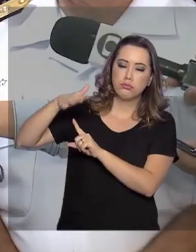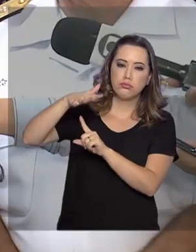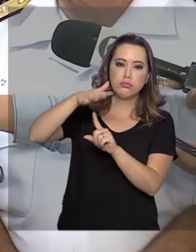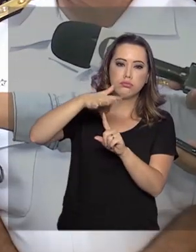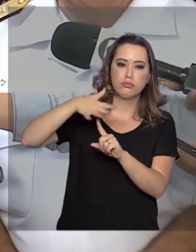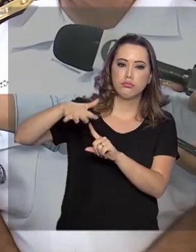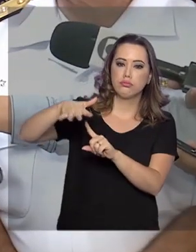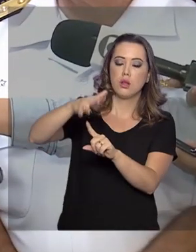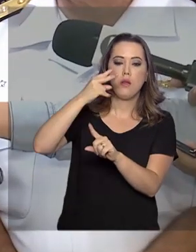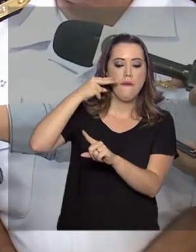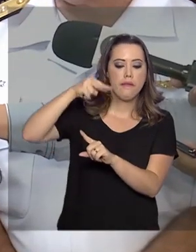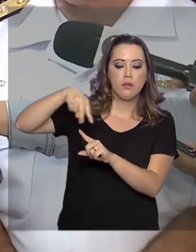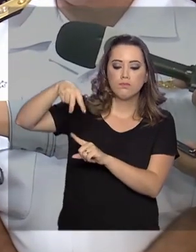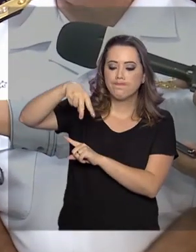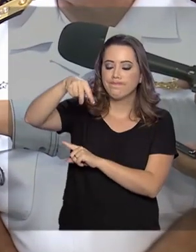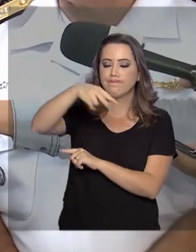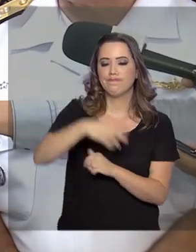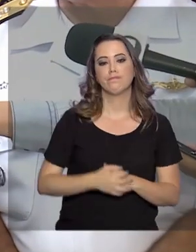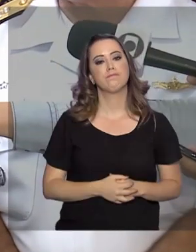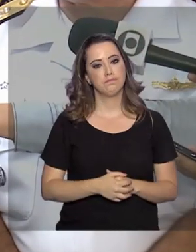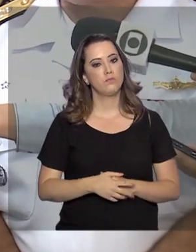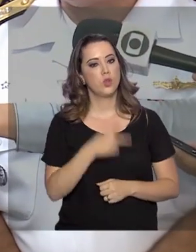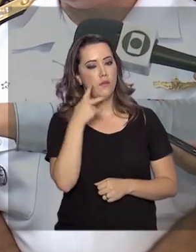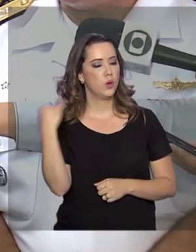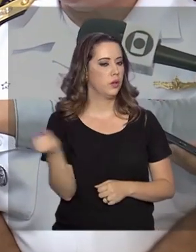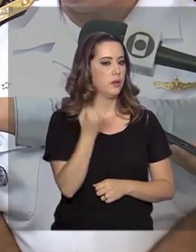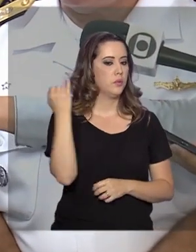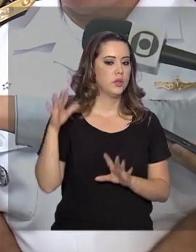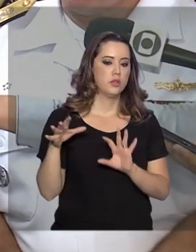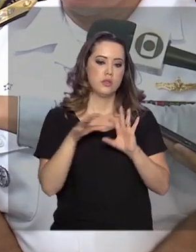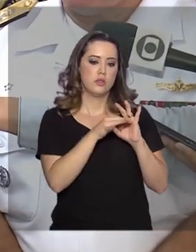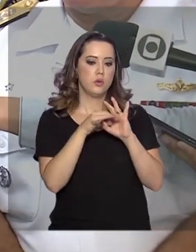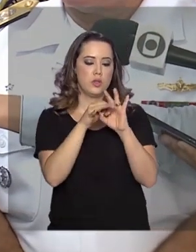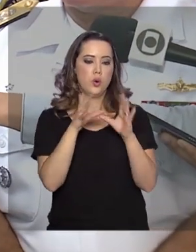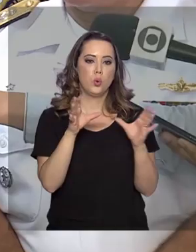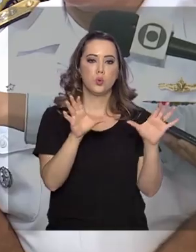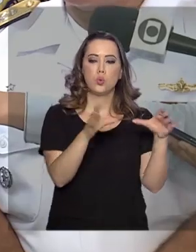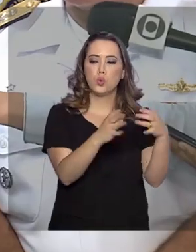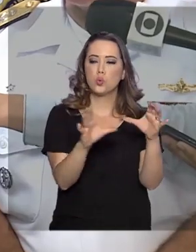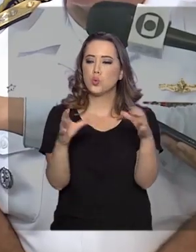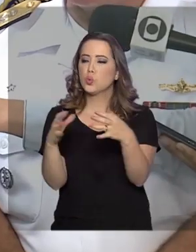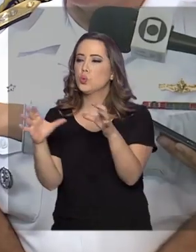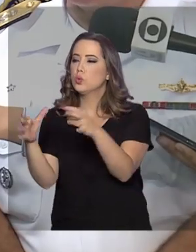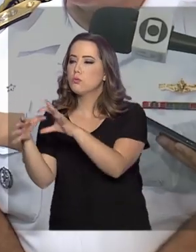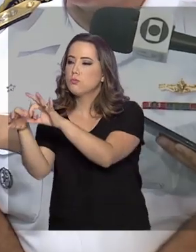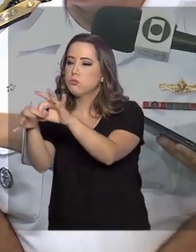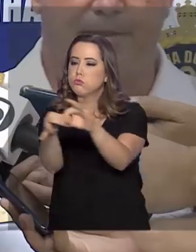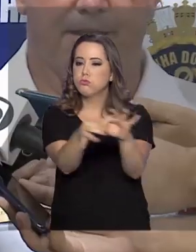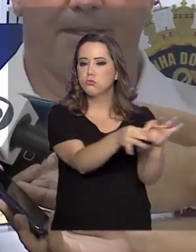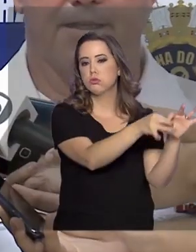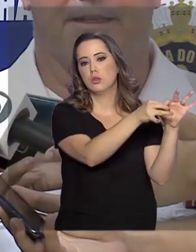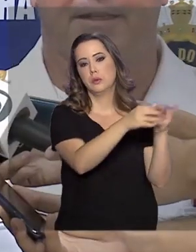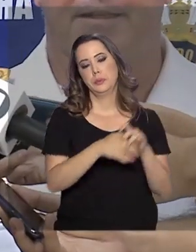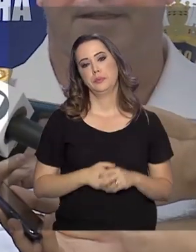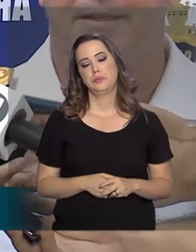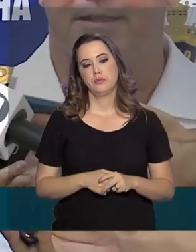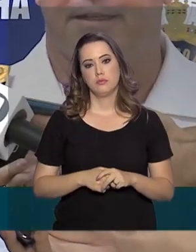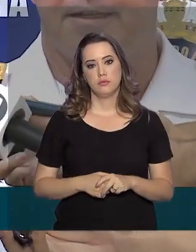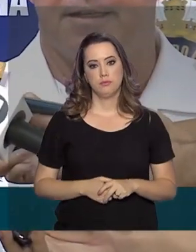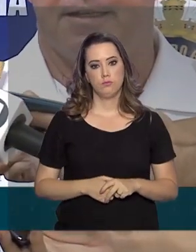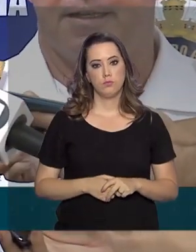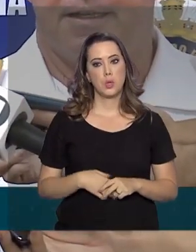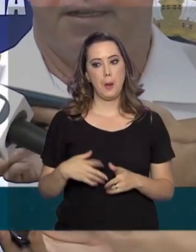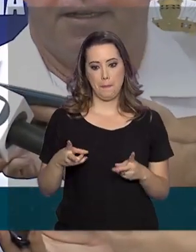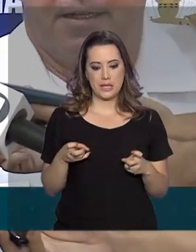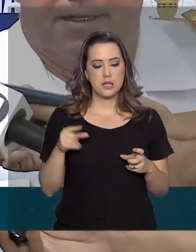O ministro reforçou a importância da integração entre os órgãos para solucionar o problema. O eu constatei hoje